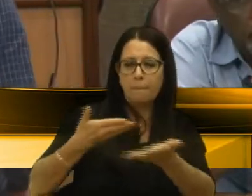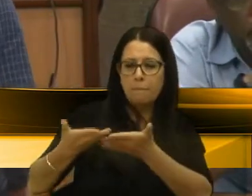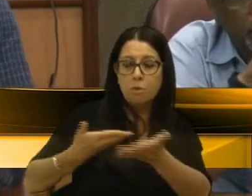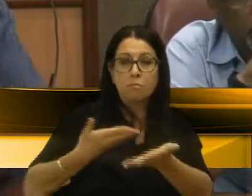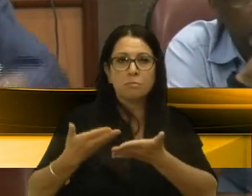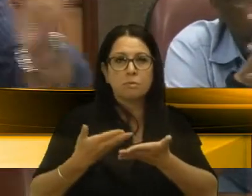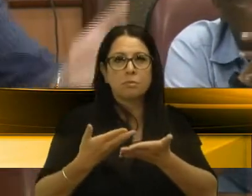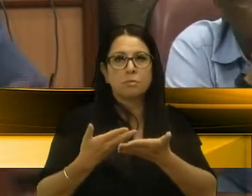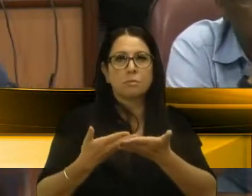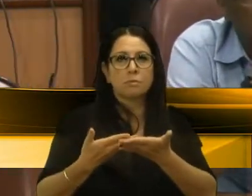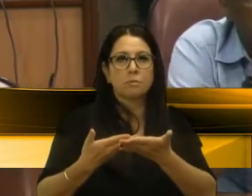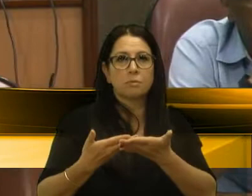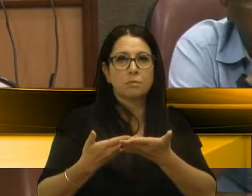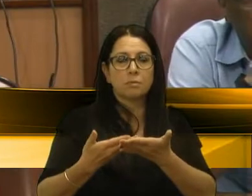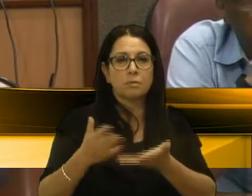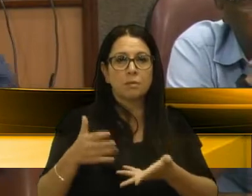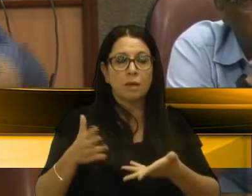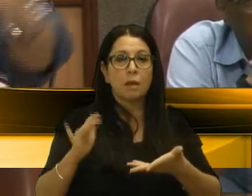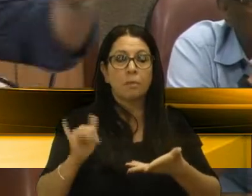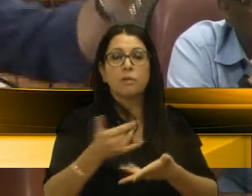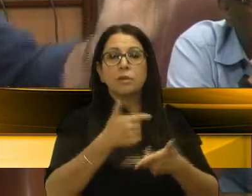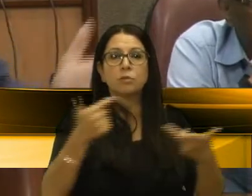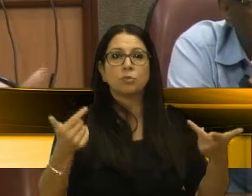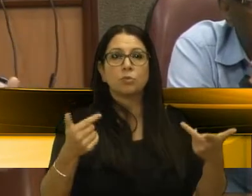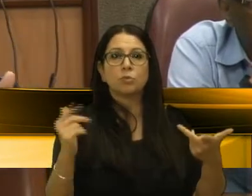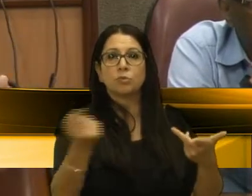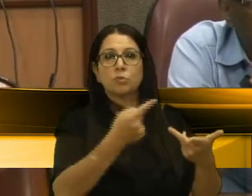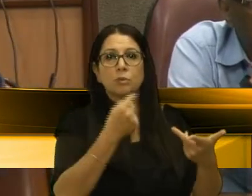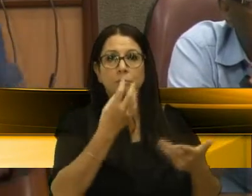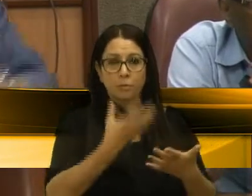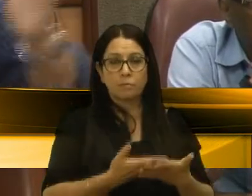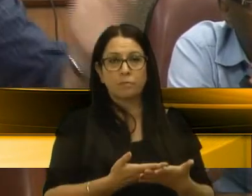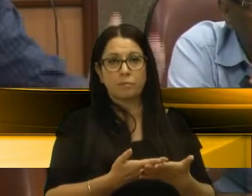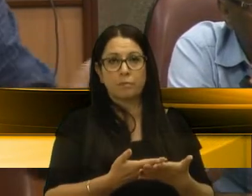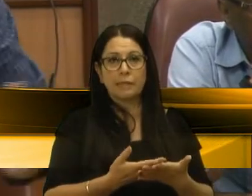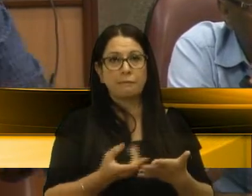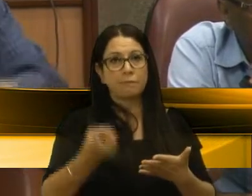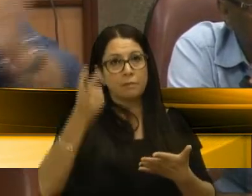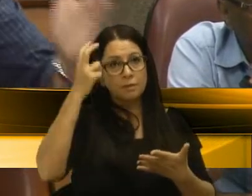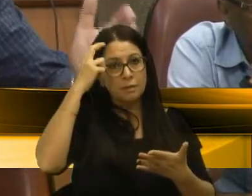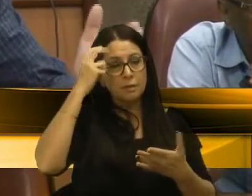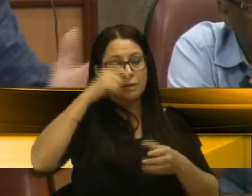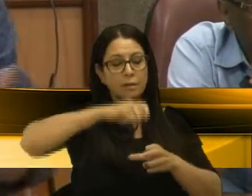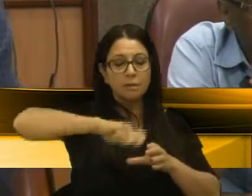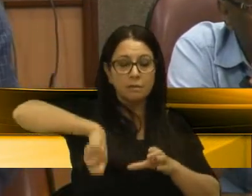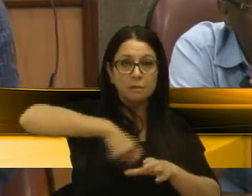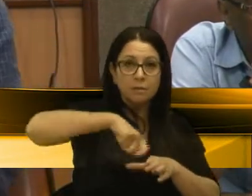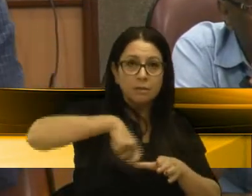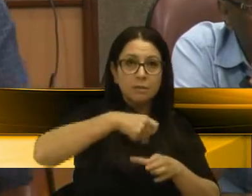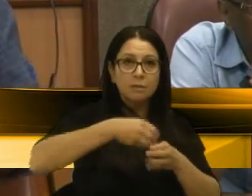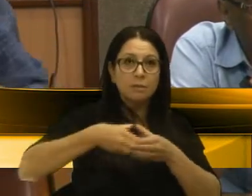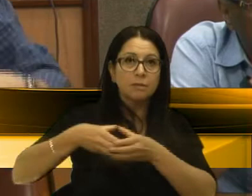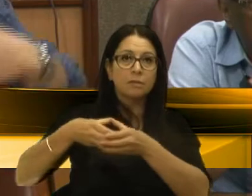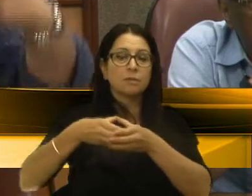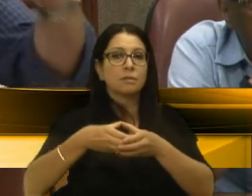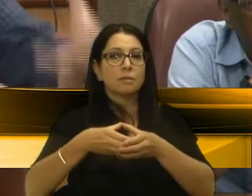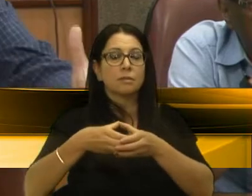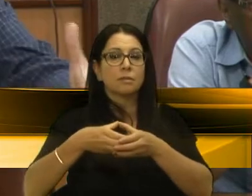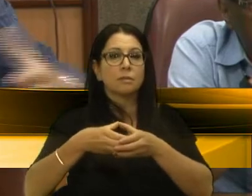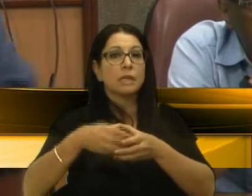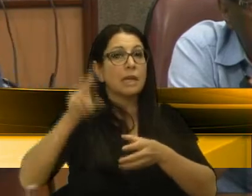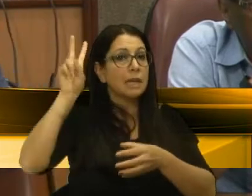realmente desfrutar de tudo que nós temos de bom, que é a cultura, que a gastronomia, que é o turismo, que são as